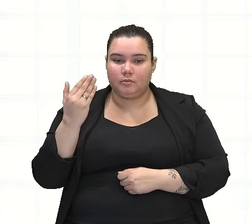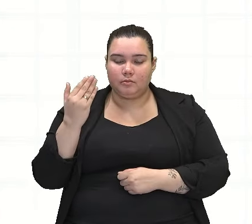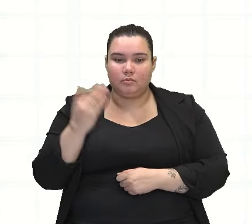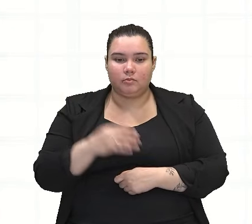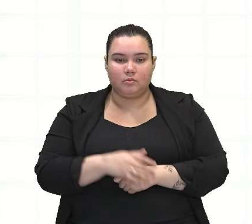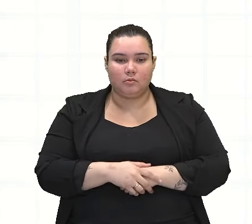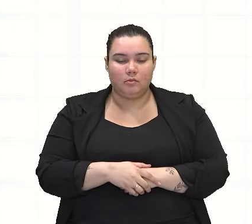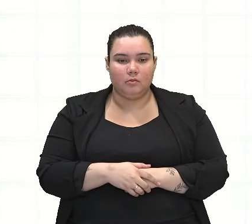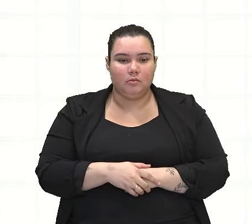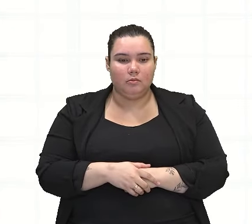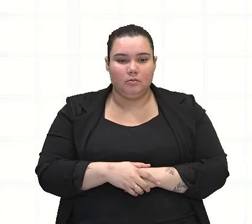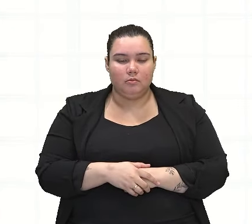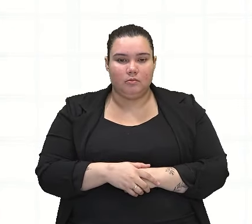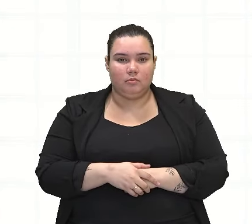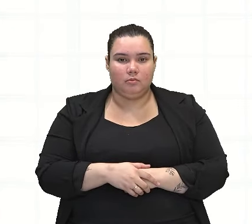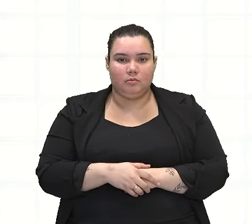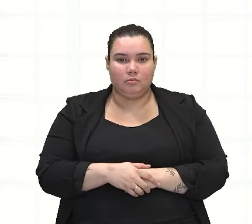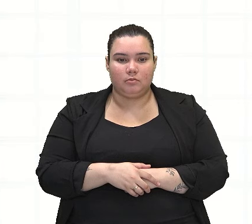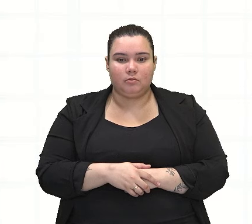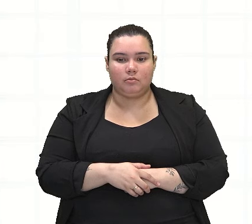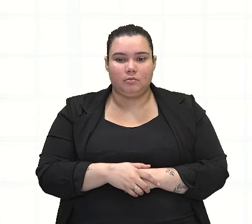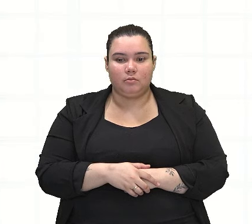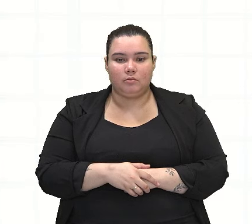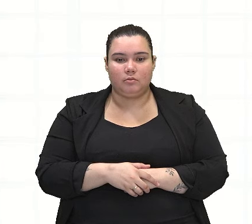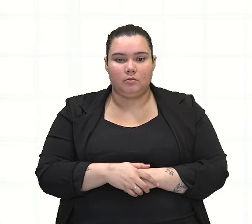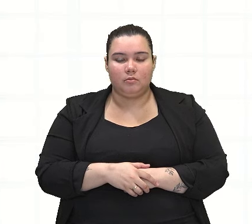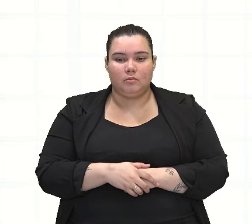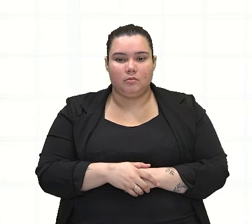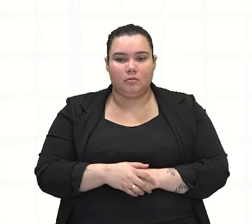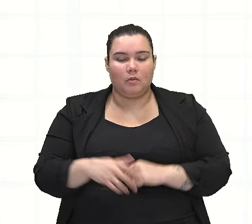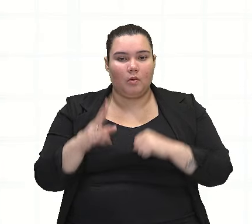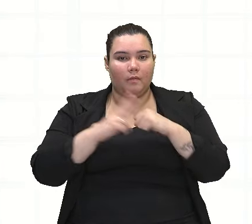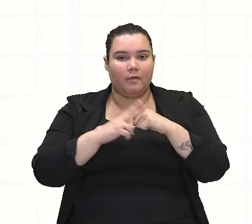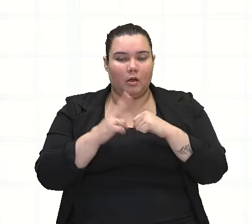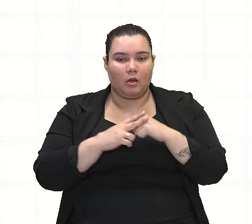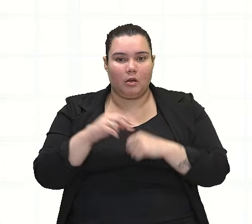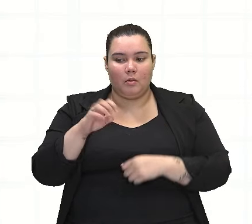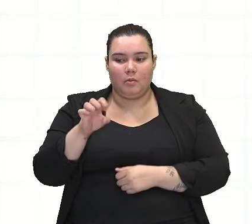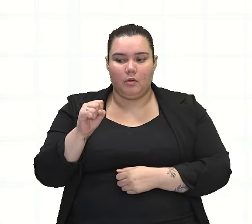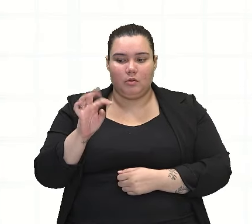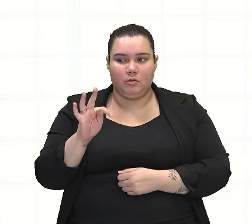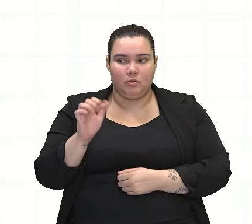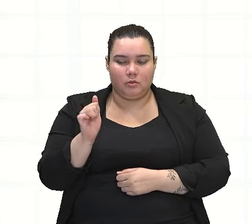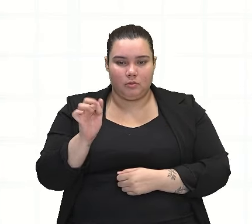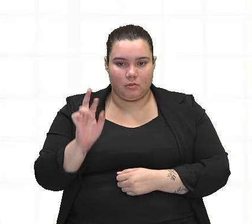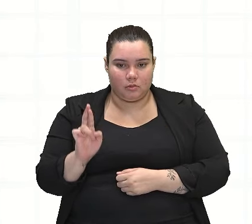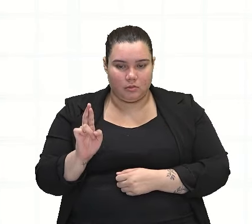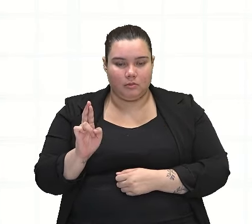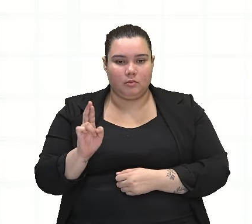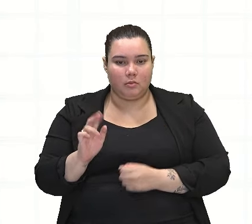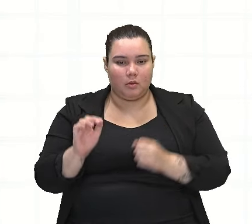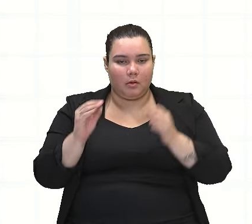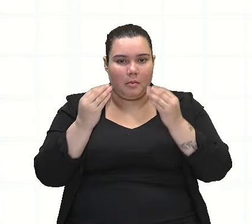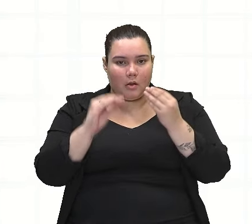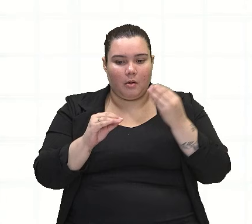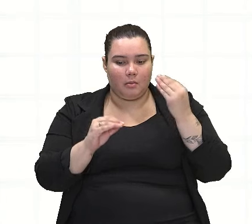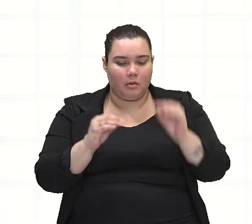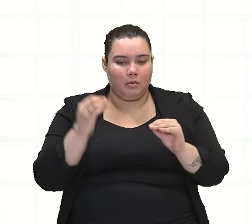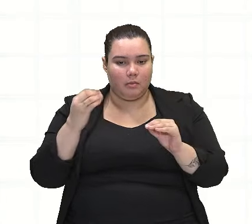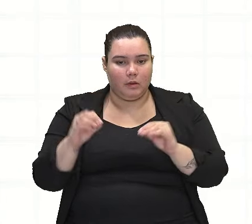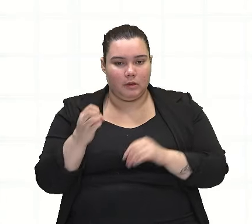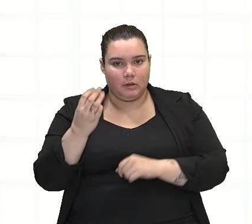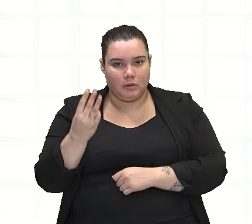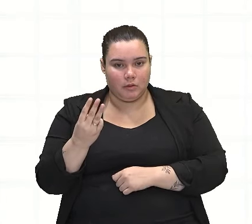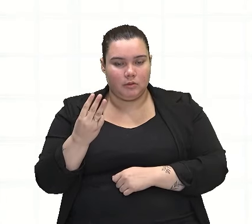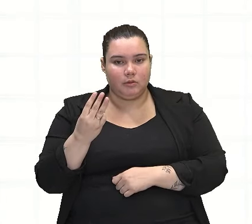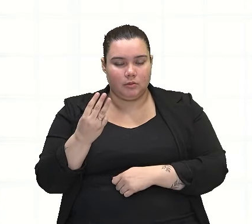aqui exatamente a palavra você, o verbo estar. Percebam que ele foi omitido diversas vezes, não só em